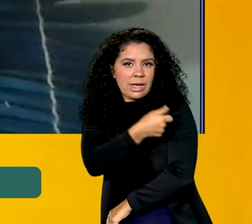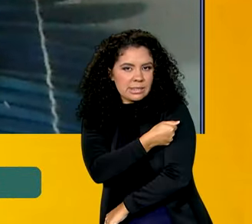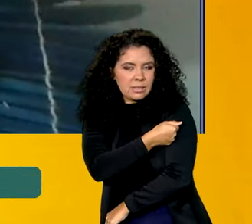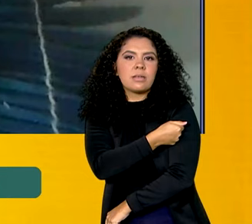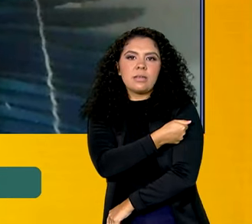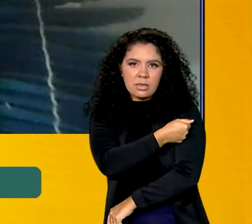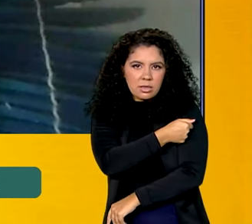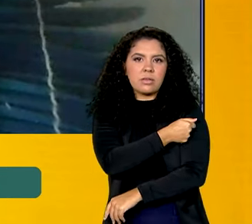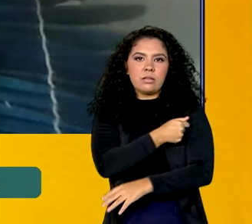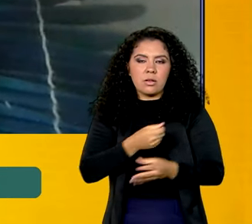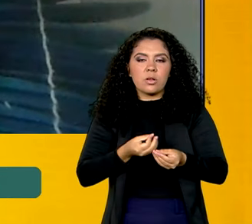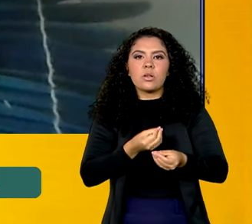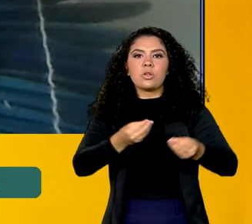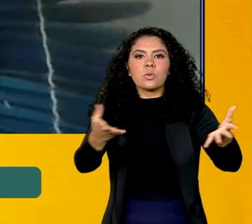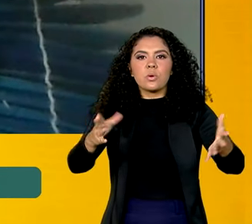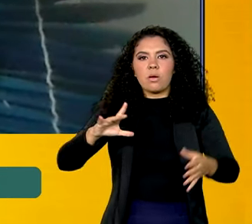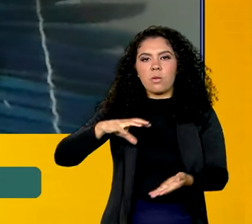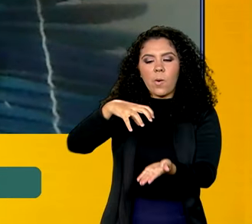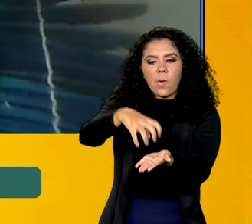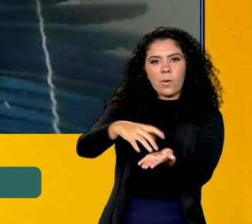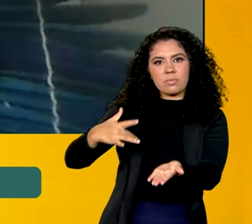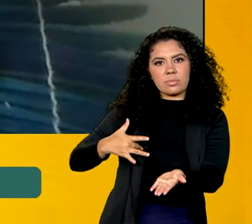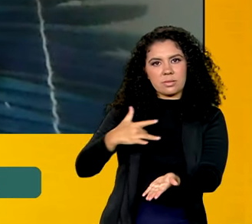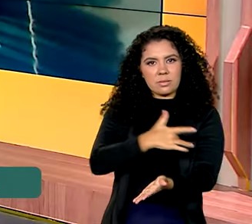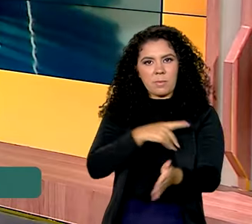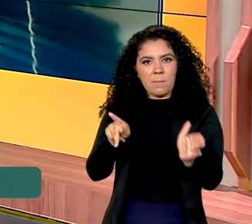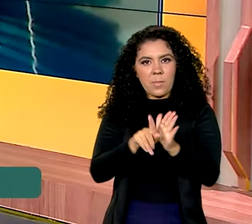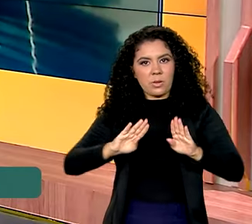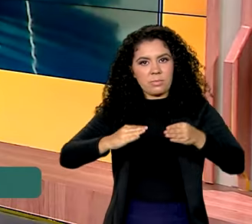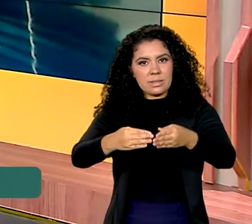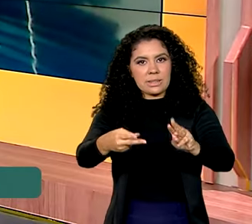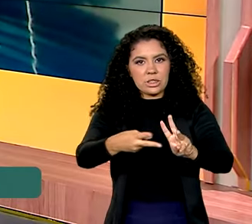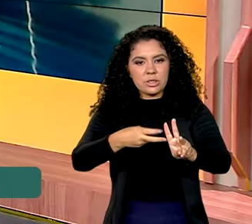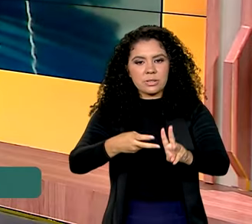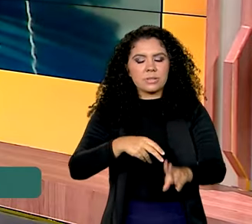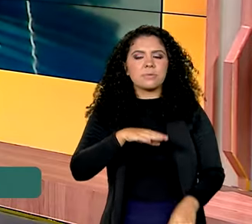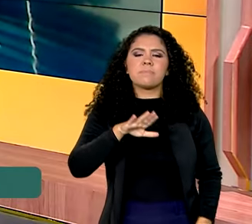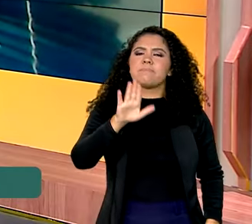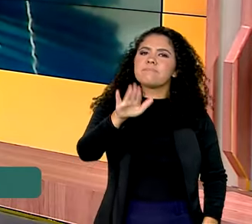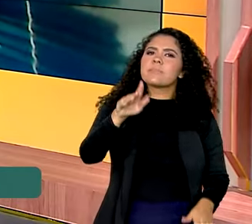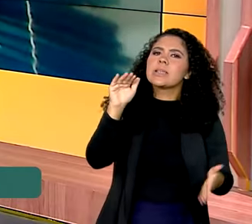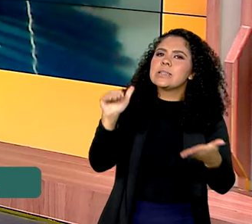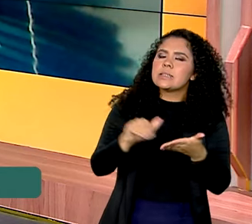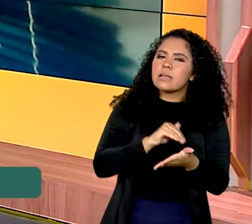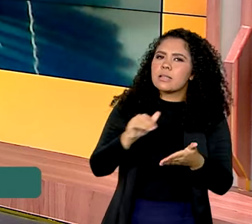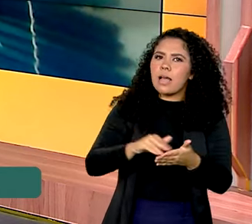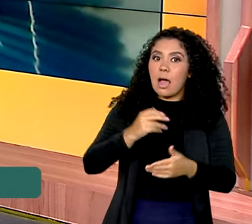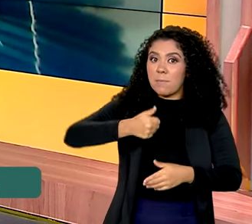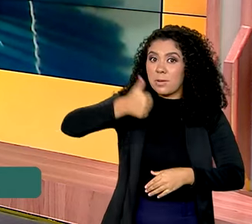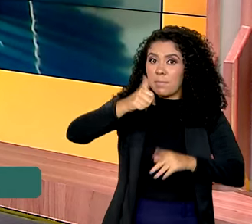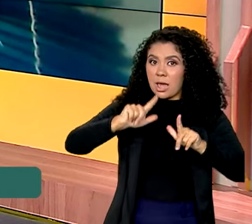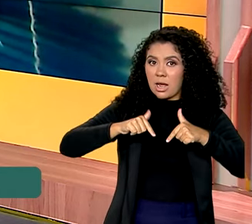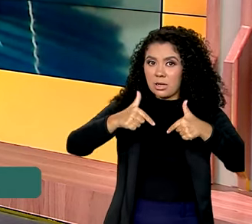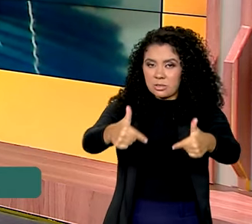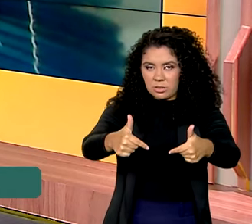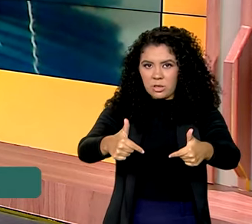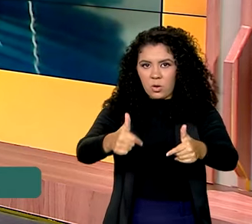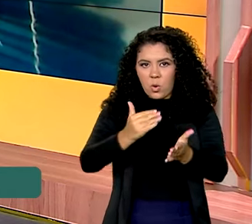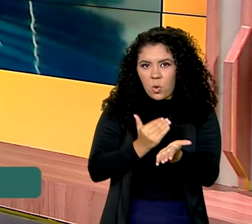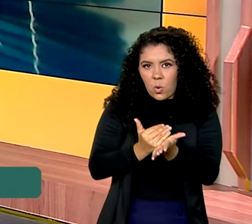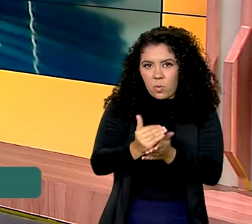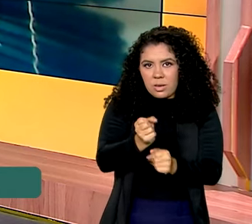todos os nossos polos de saúde e unidades básicas de saúde indígena. Secretário, uma das primeiras ações do governo no início de